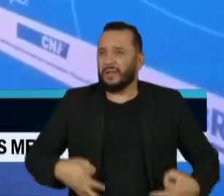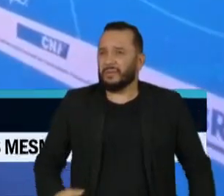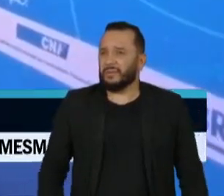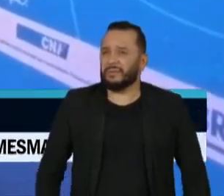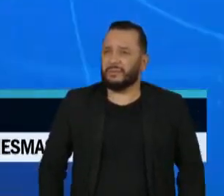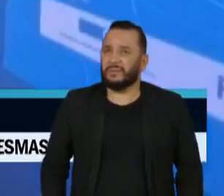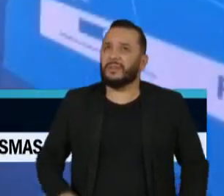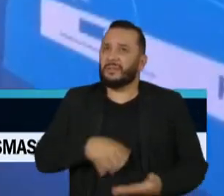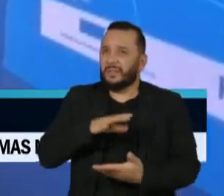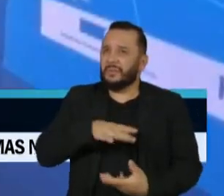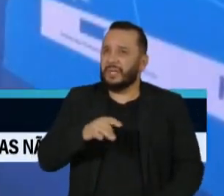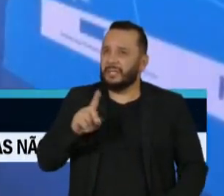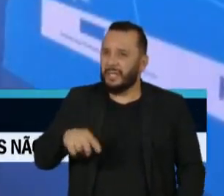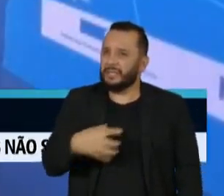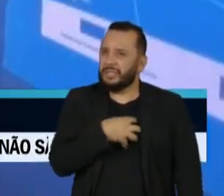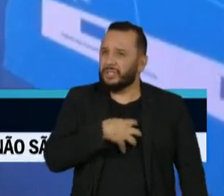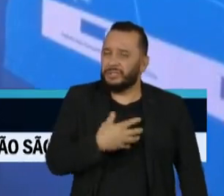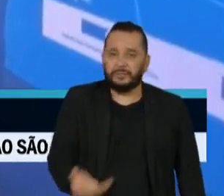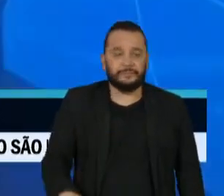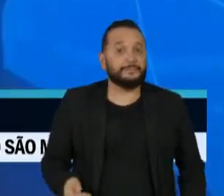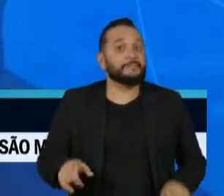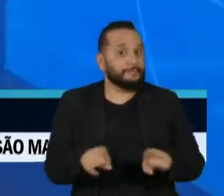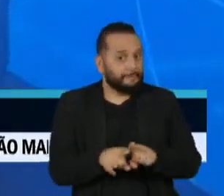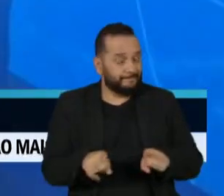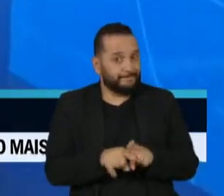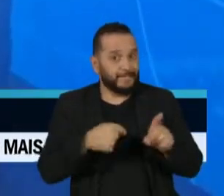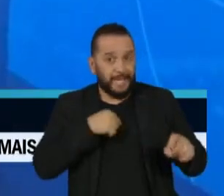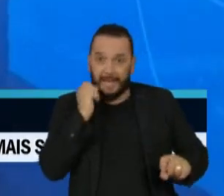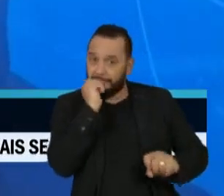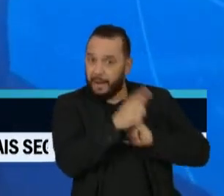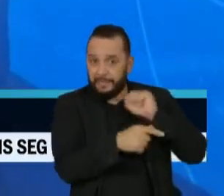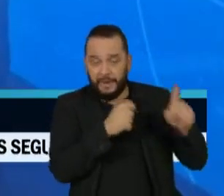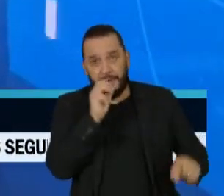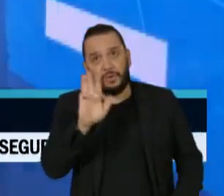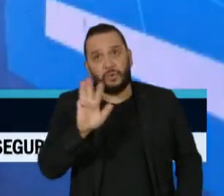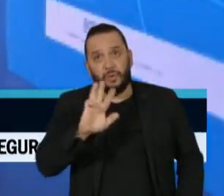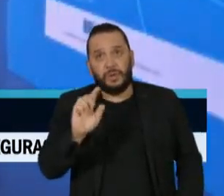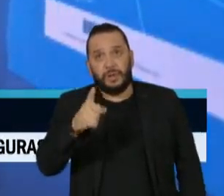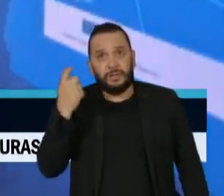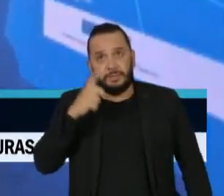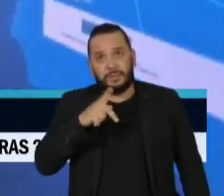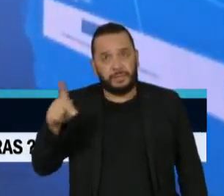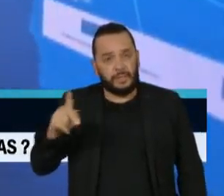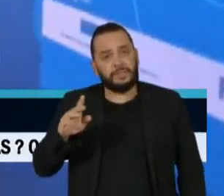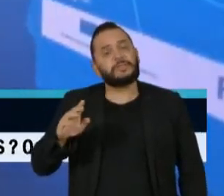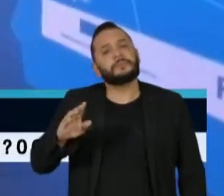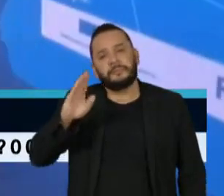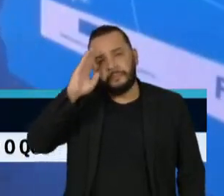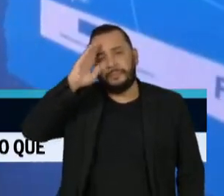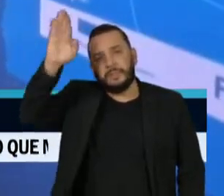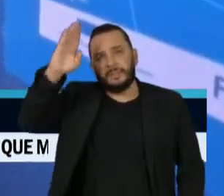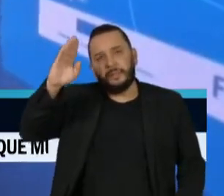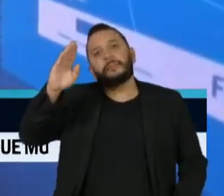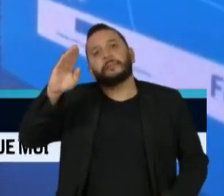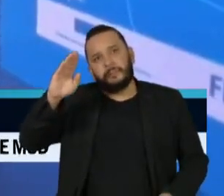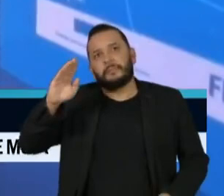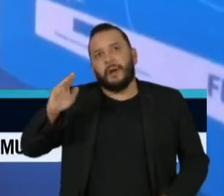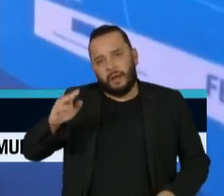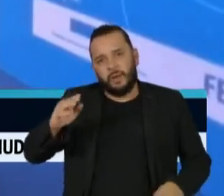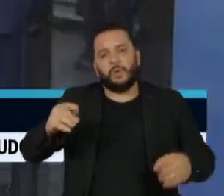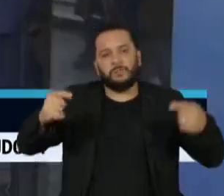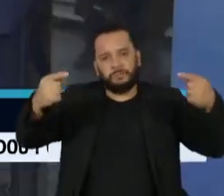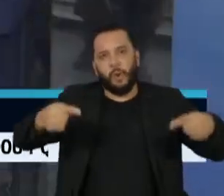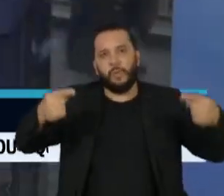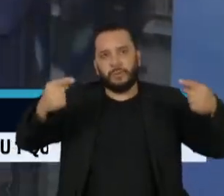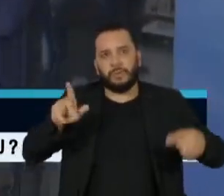Democracia tem que sentir. Ele também atacou o ex-presidente Lula, o seu principal adversário. No fim do encontro, pediu redução